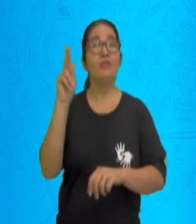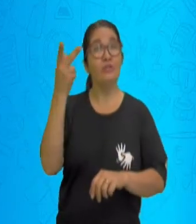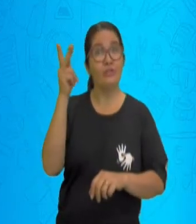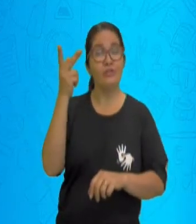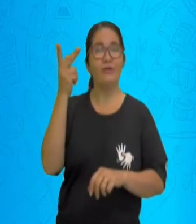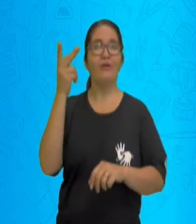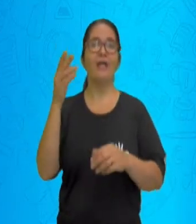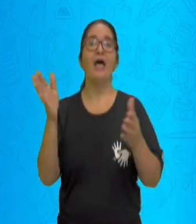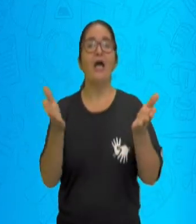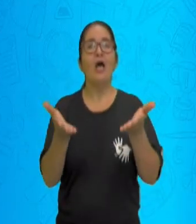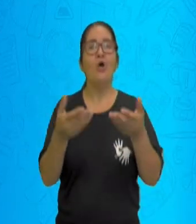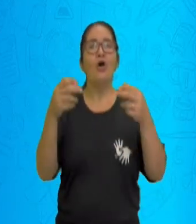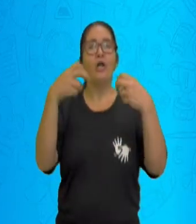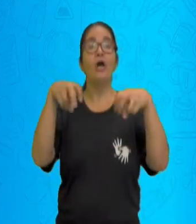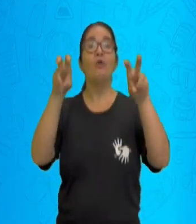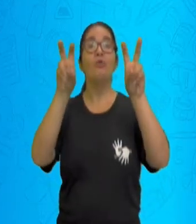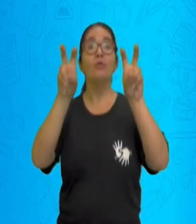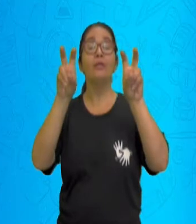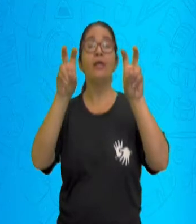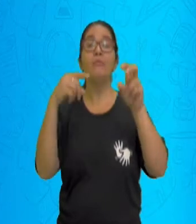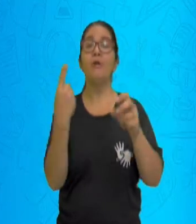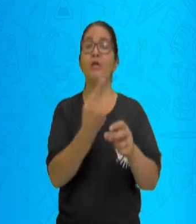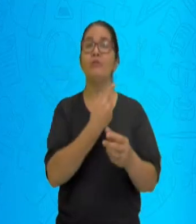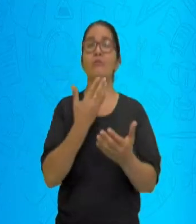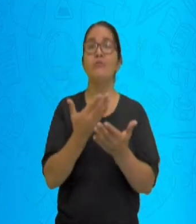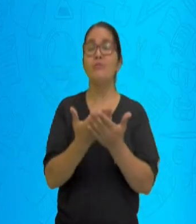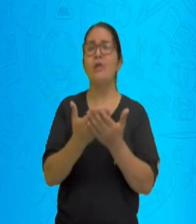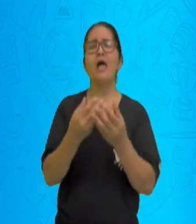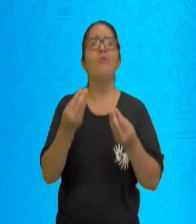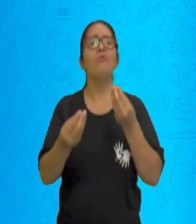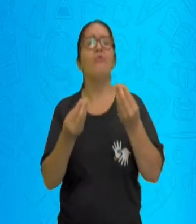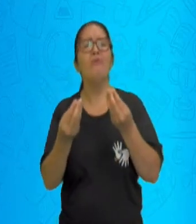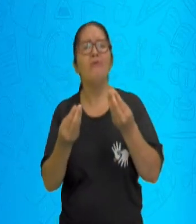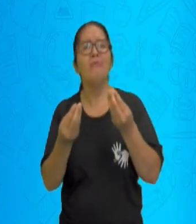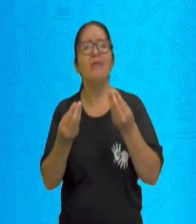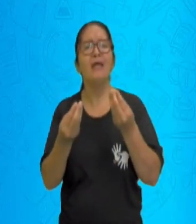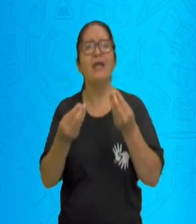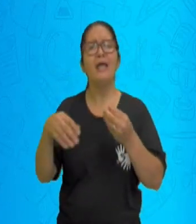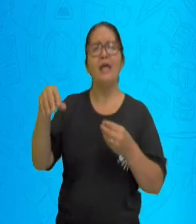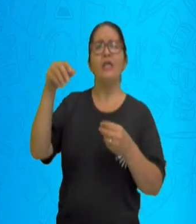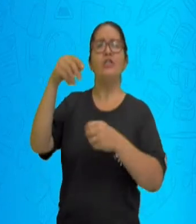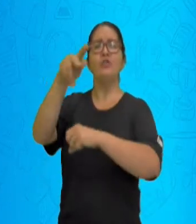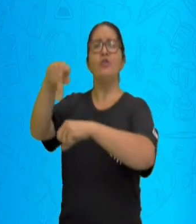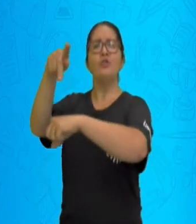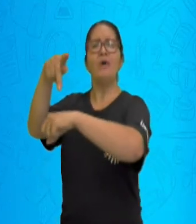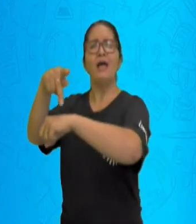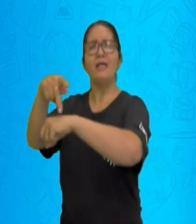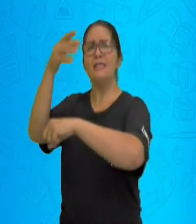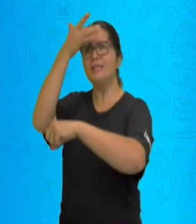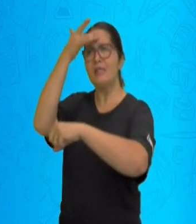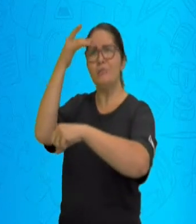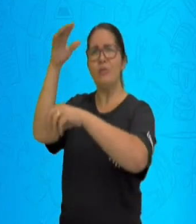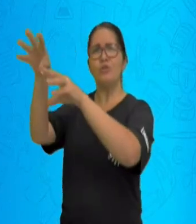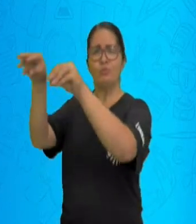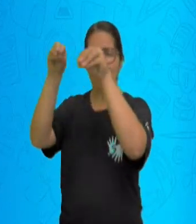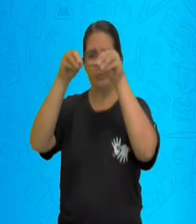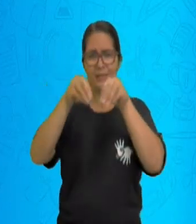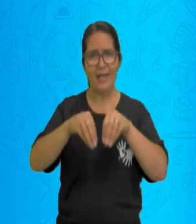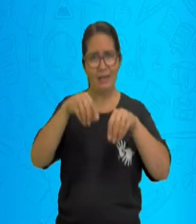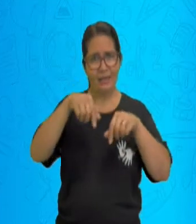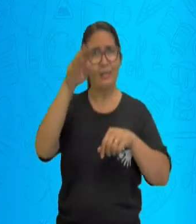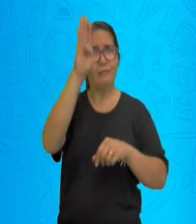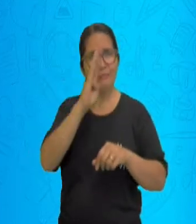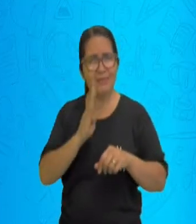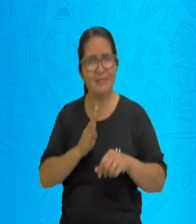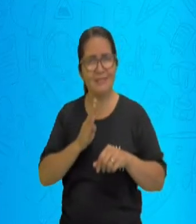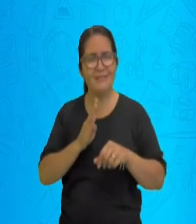abordar o tema a imigração no Brasil. Esse tema é muito interessante porque ele vai nos dar a base para entender como